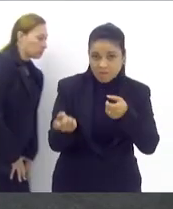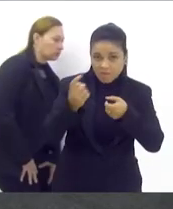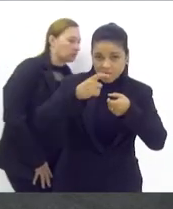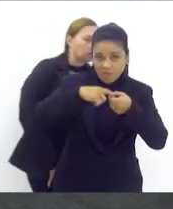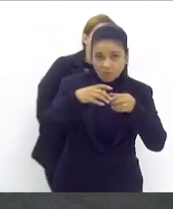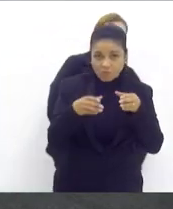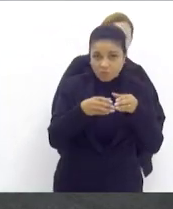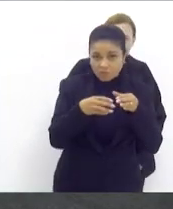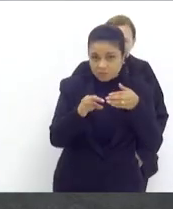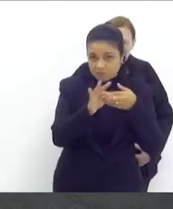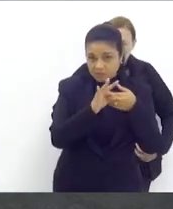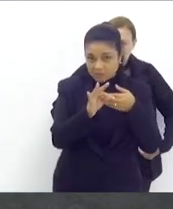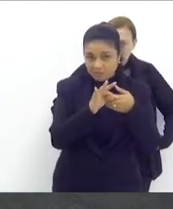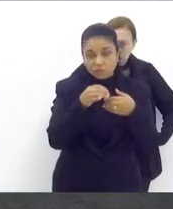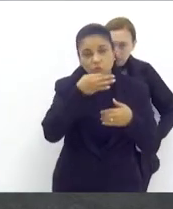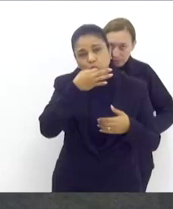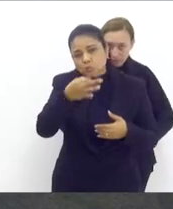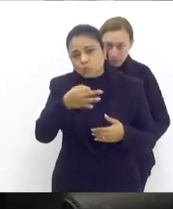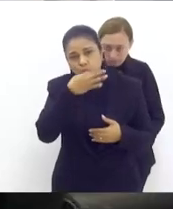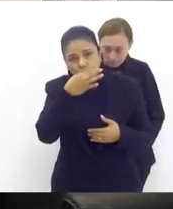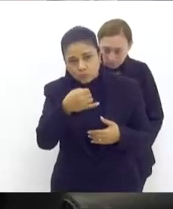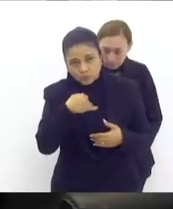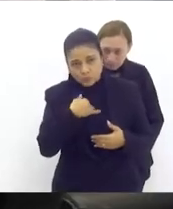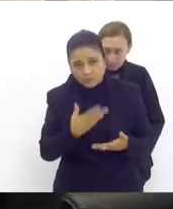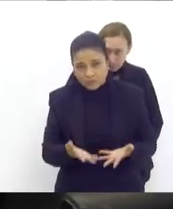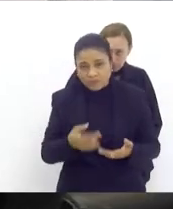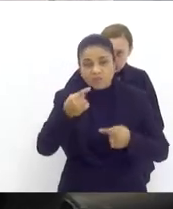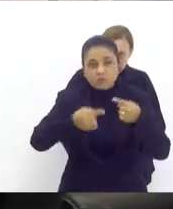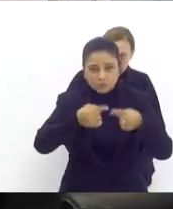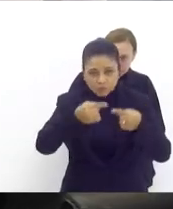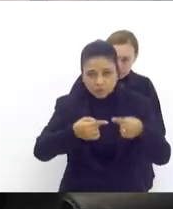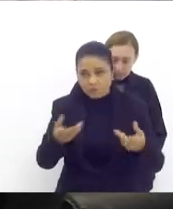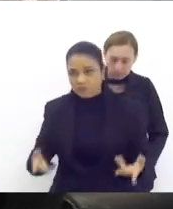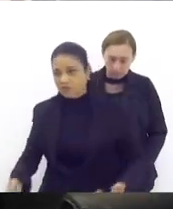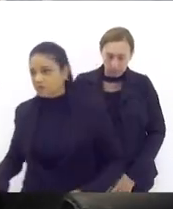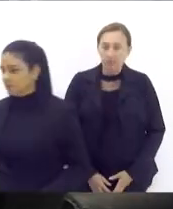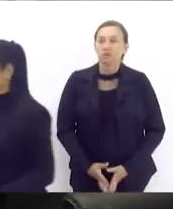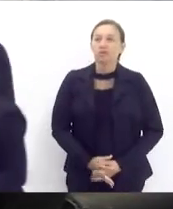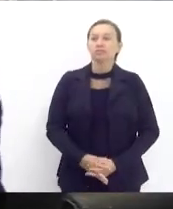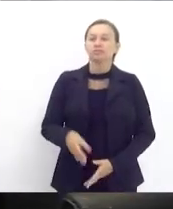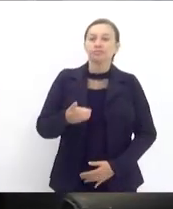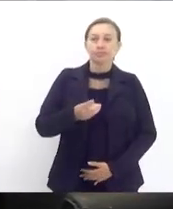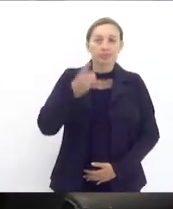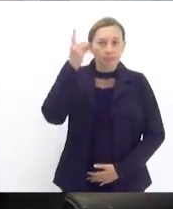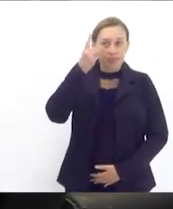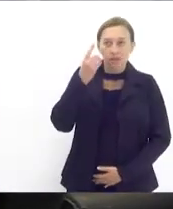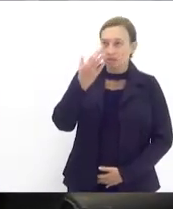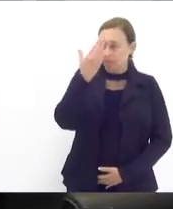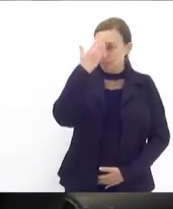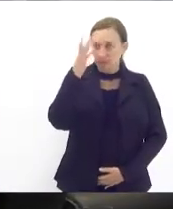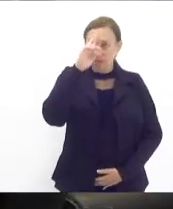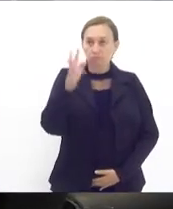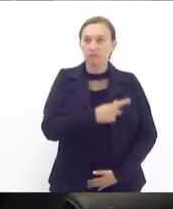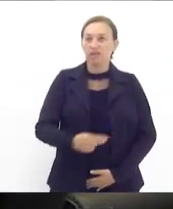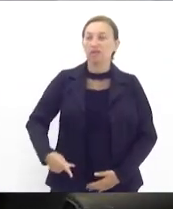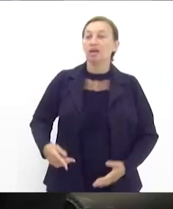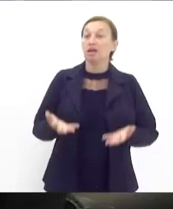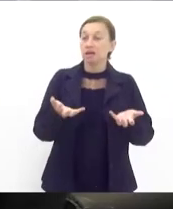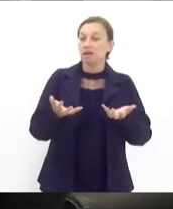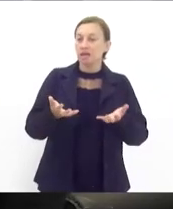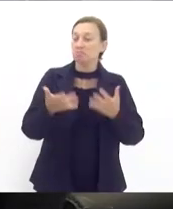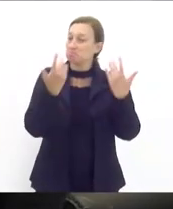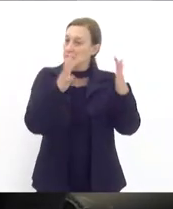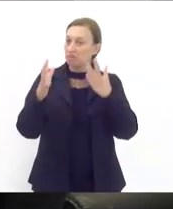comissões temáticas. Então, era a sugestão, senhor presidente. Para discutir, presidente. Muito obrigado, presidente. Eu queria, antes de tudo, parabenizar o